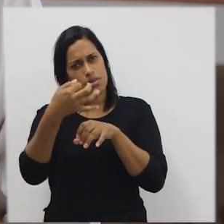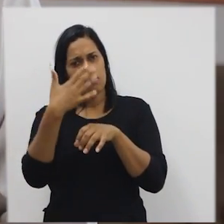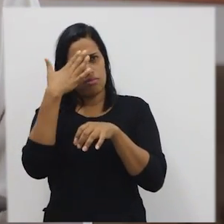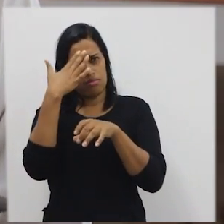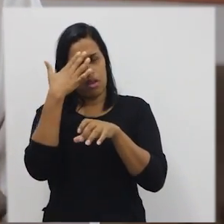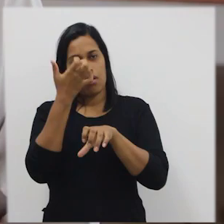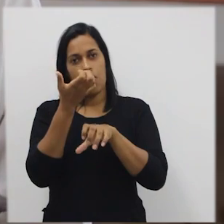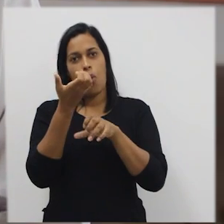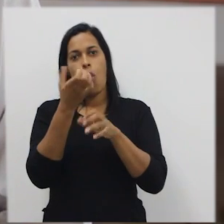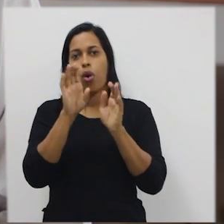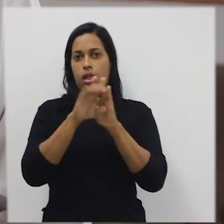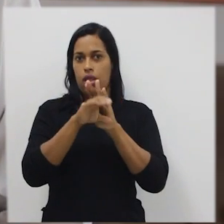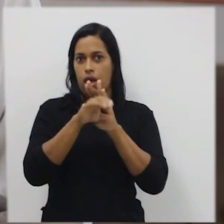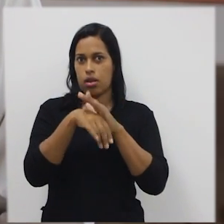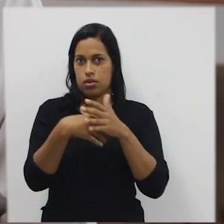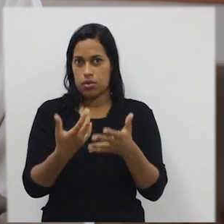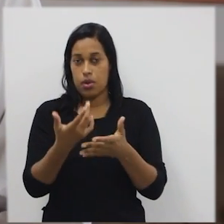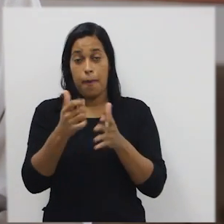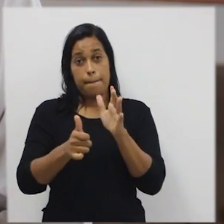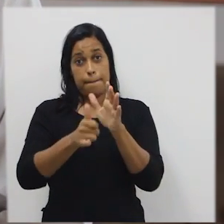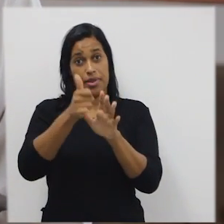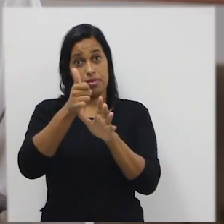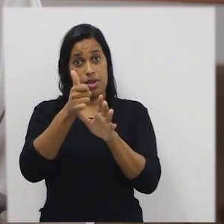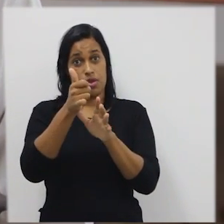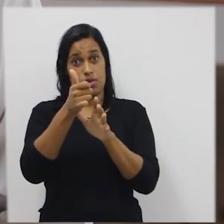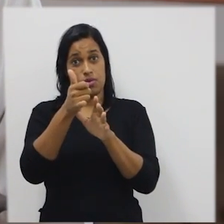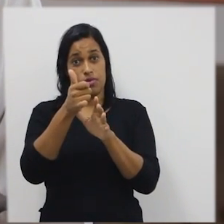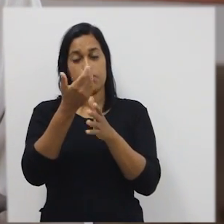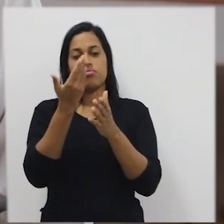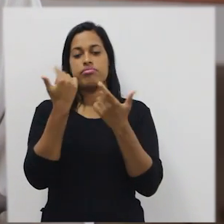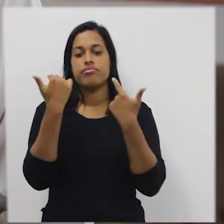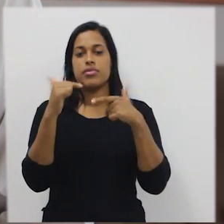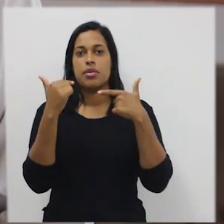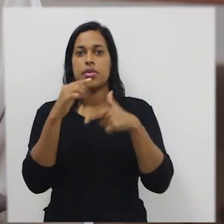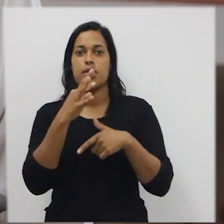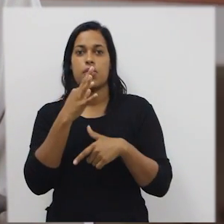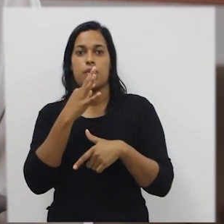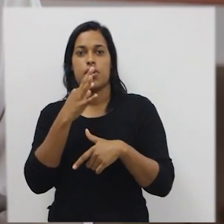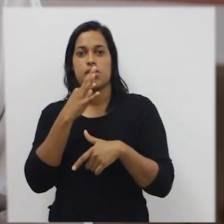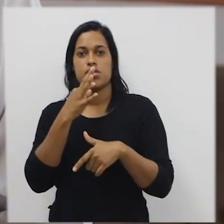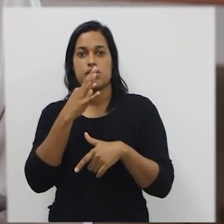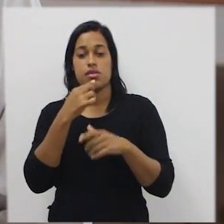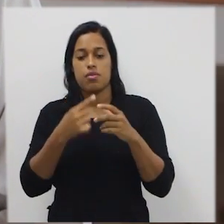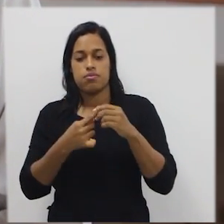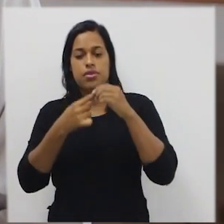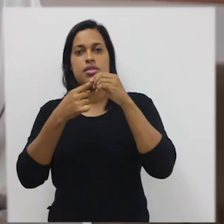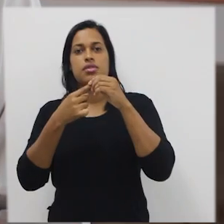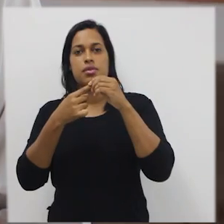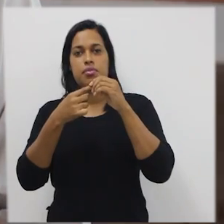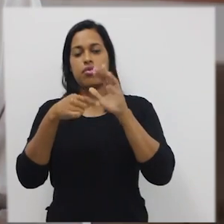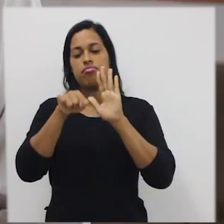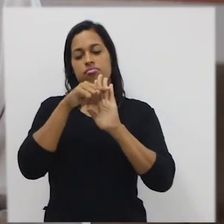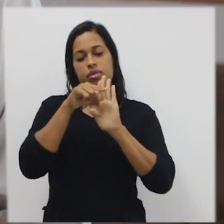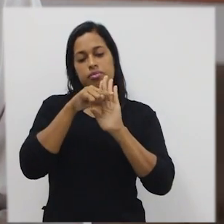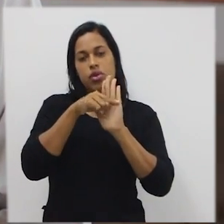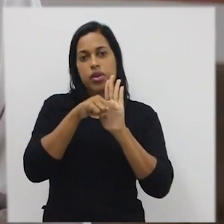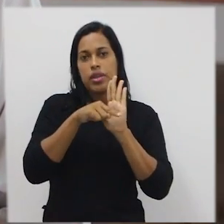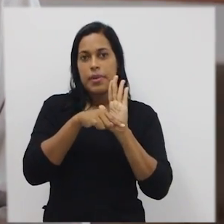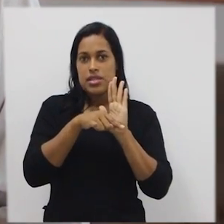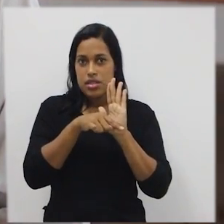primeiro encontro nós iremos trabalhar o conteúdo sobre conhecer os princípios da lógica de programação algoritm.